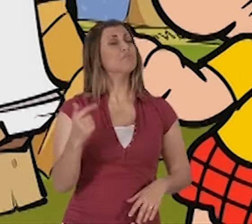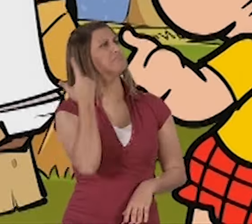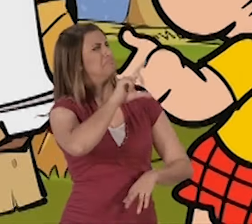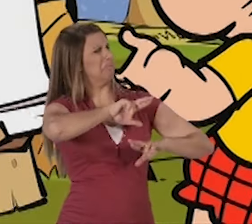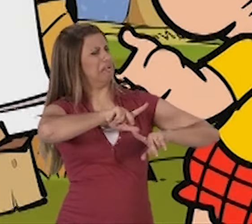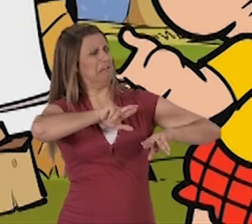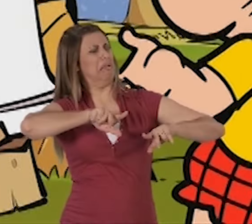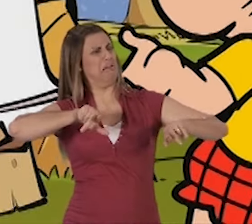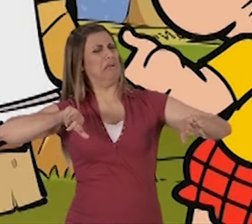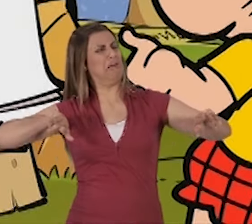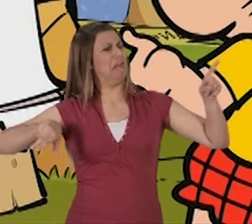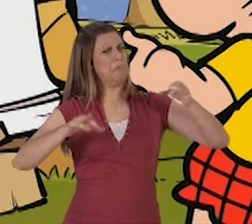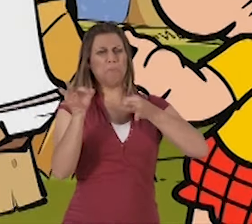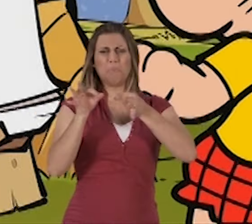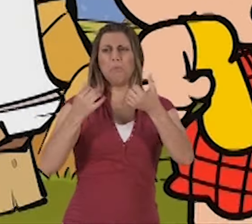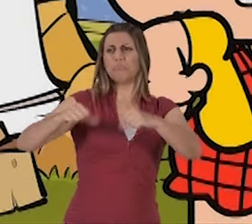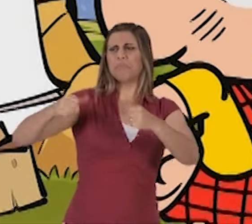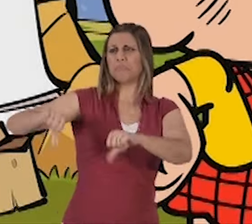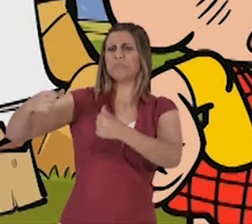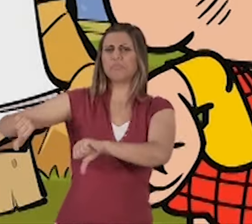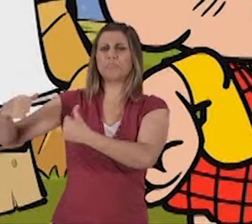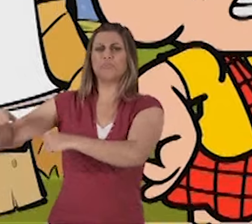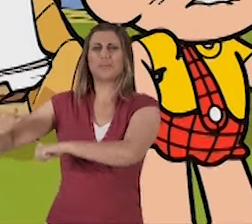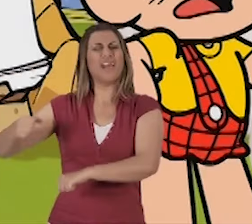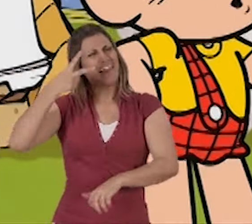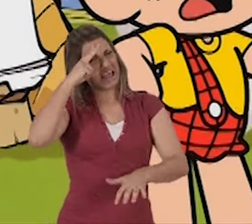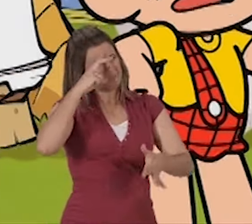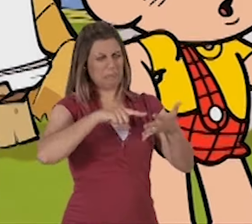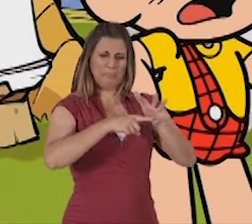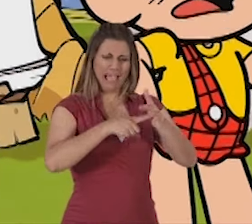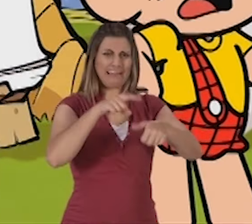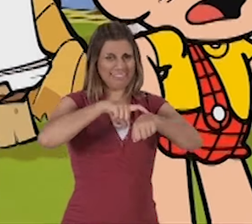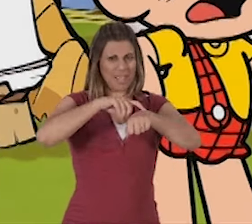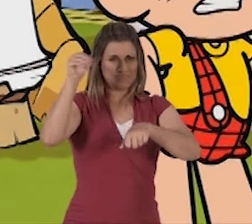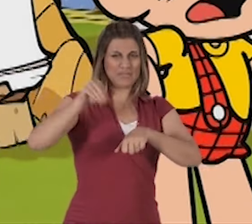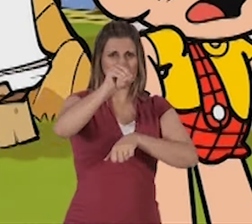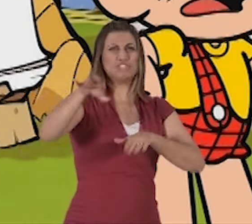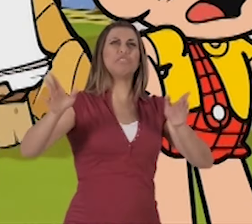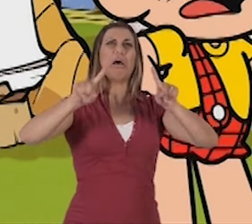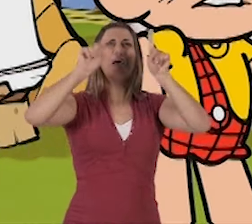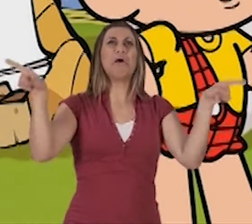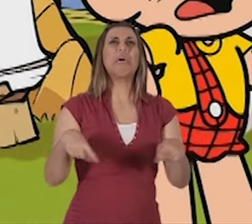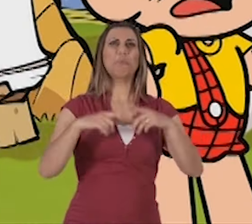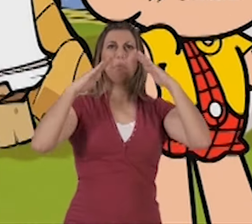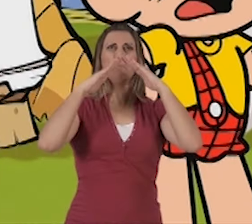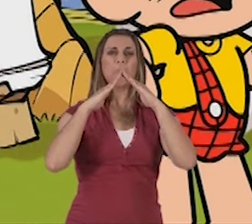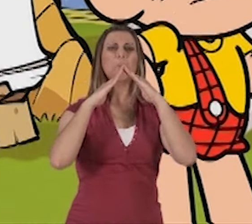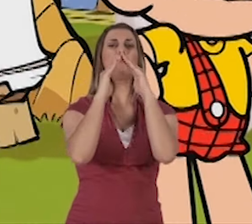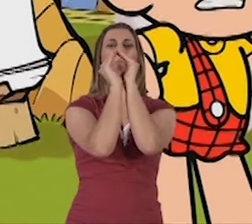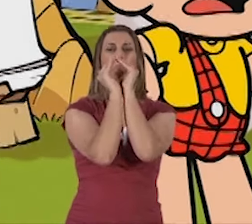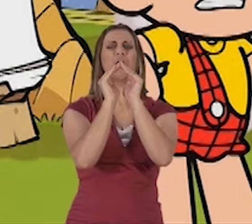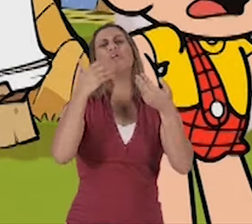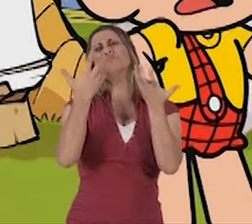Fora todas as outras 1564 máquinas do tempo! Tivemos as redondas, as quadradas, as em forma